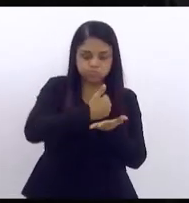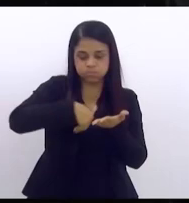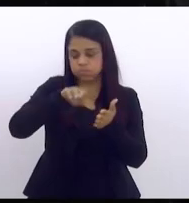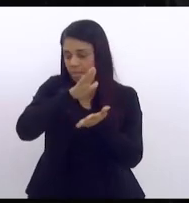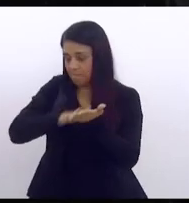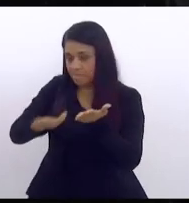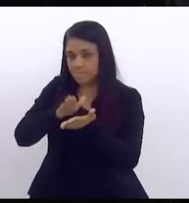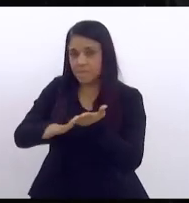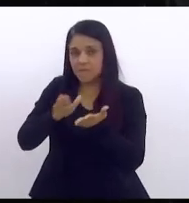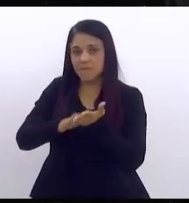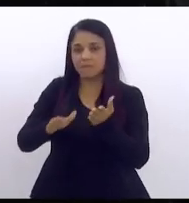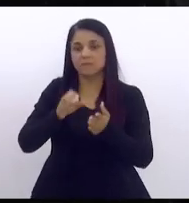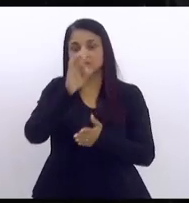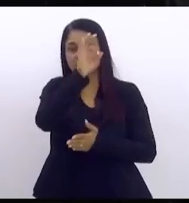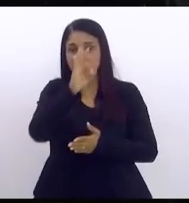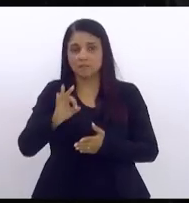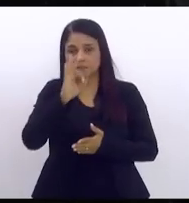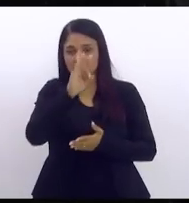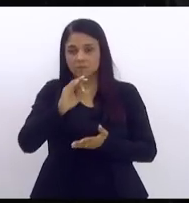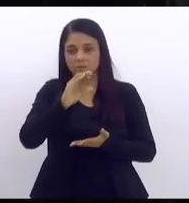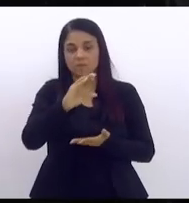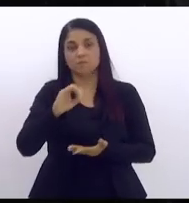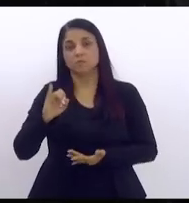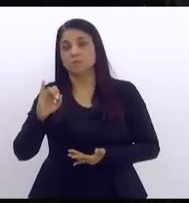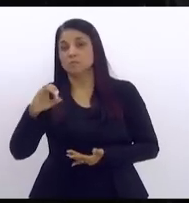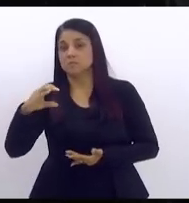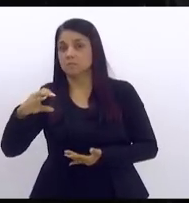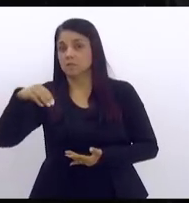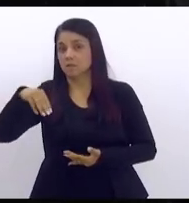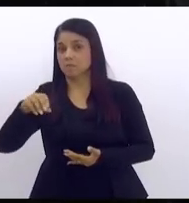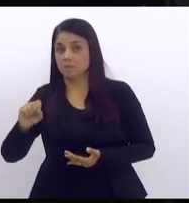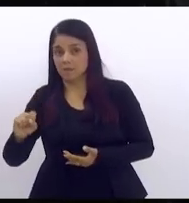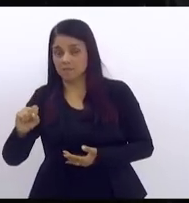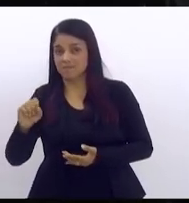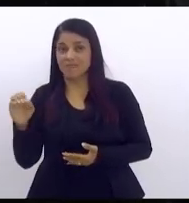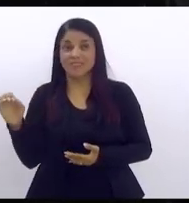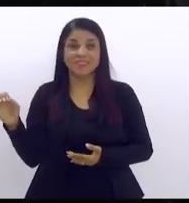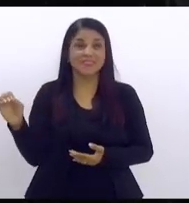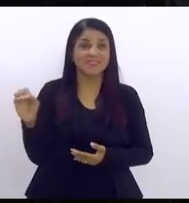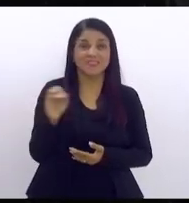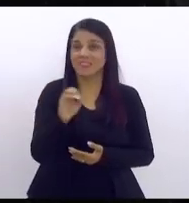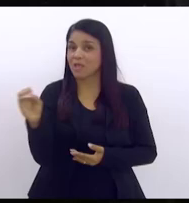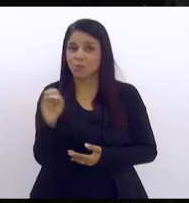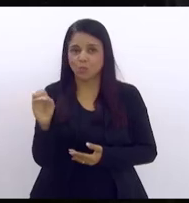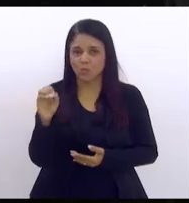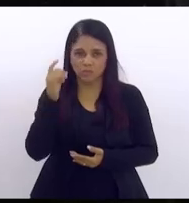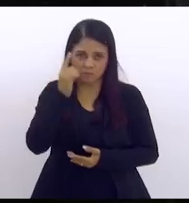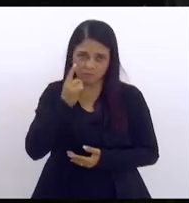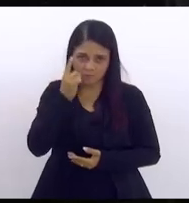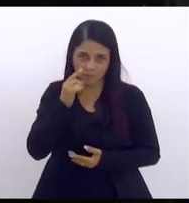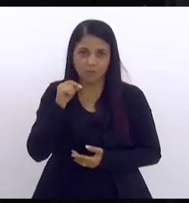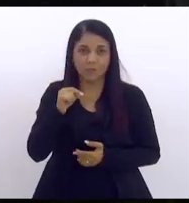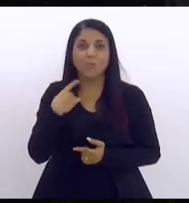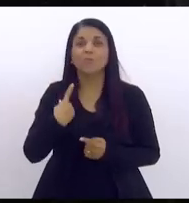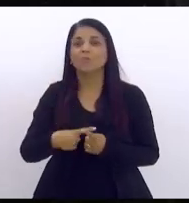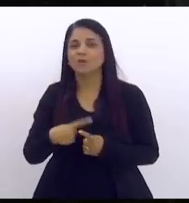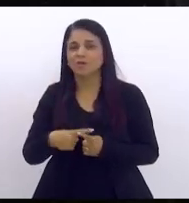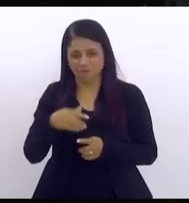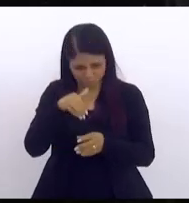modal do ICMS nenhum sabe por que isto não dá voto perde